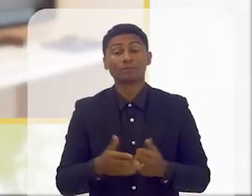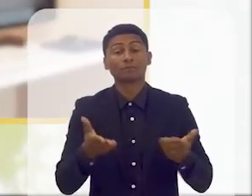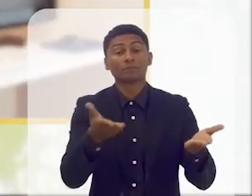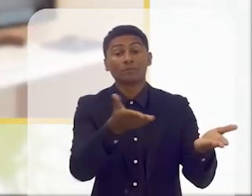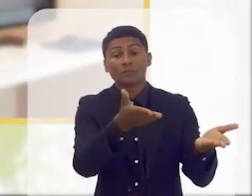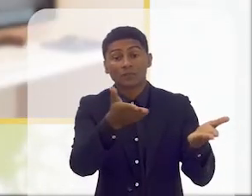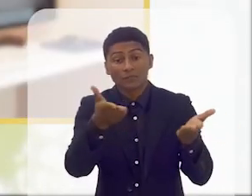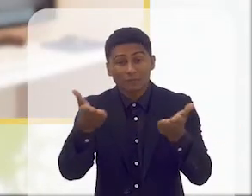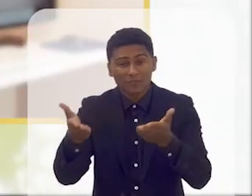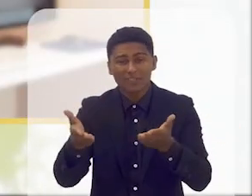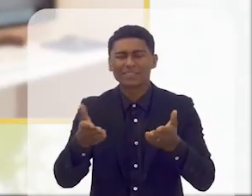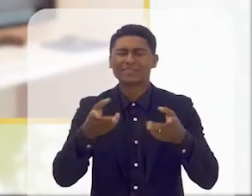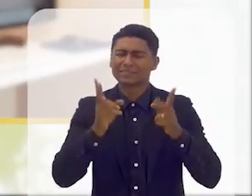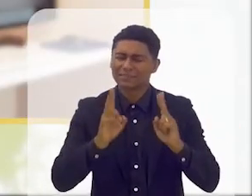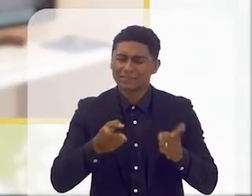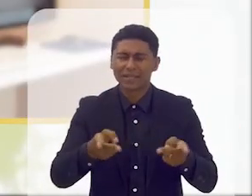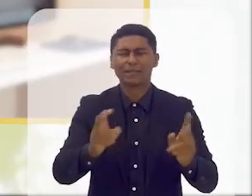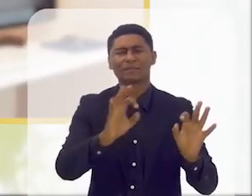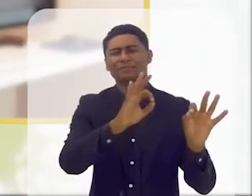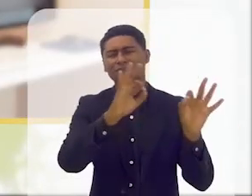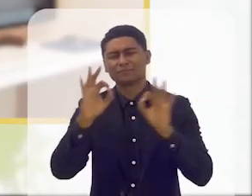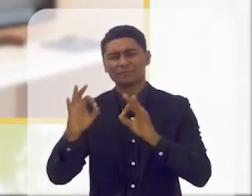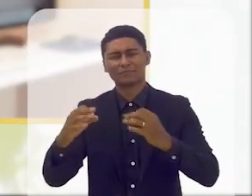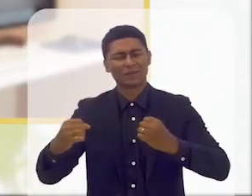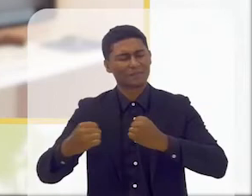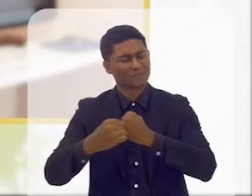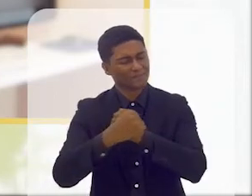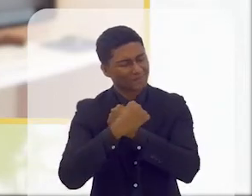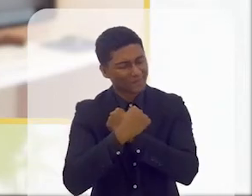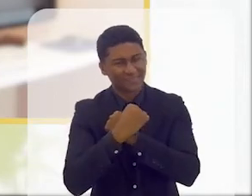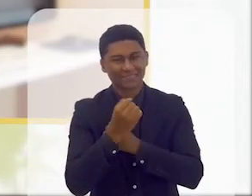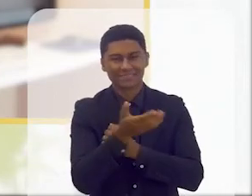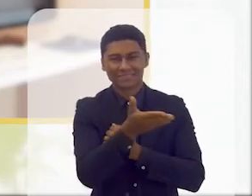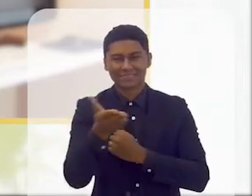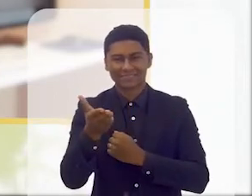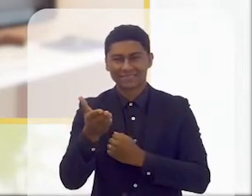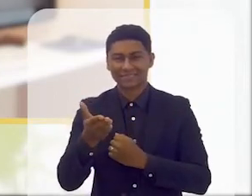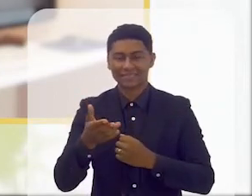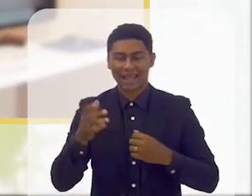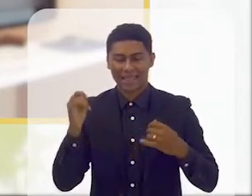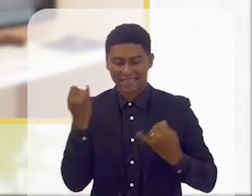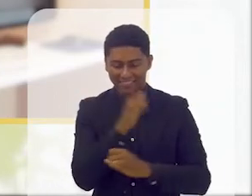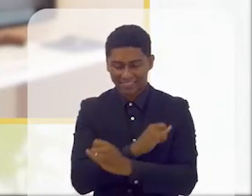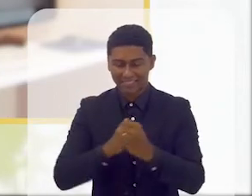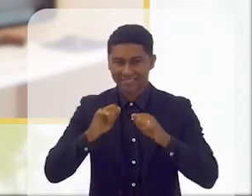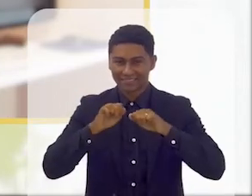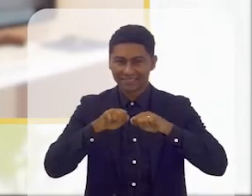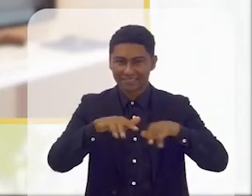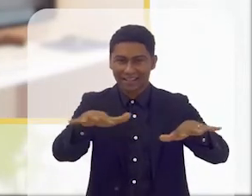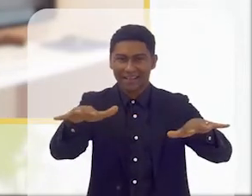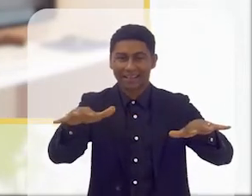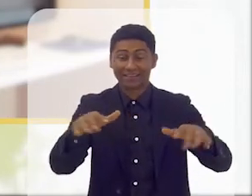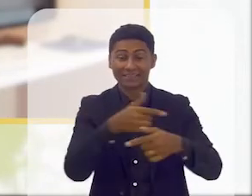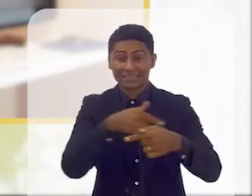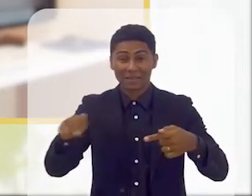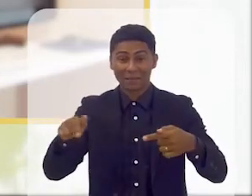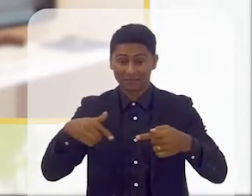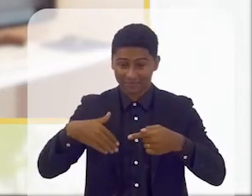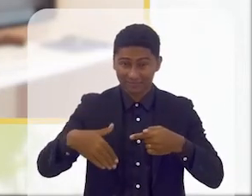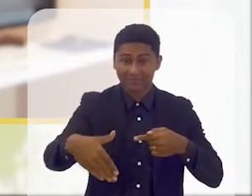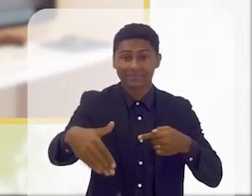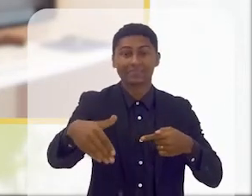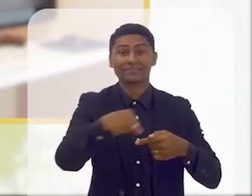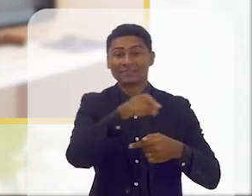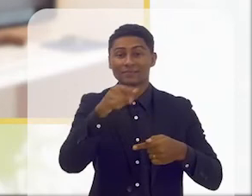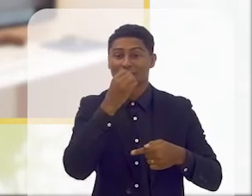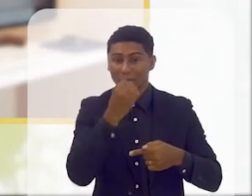para você que sempre está aqui com a gente um abraço quentinho ótimas energias e uma semana cheia de